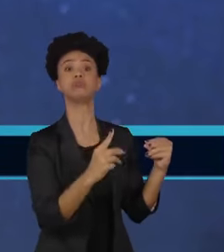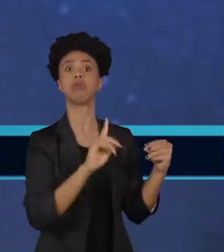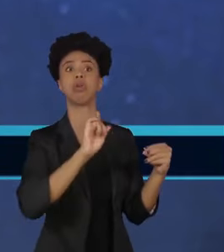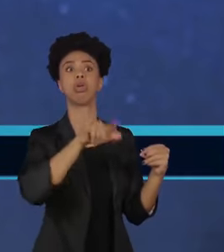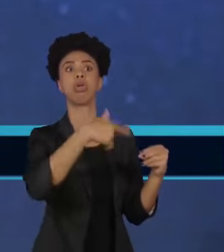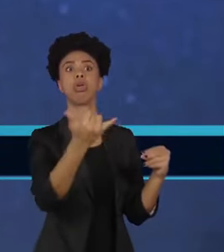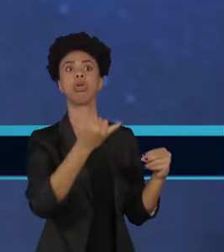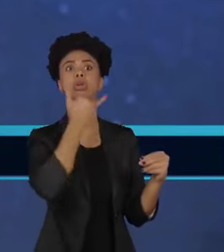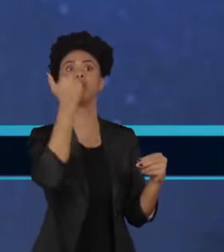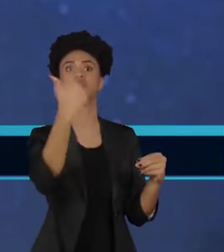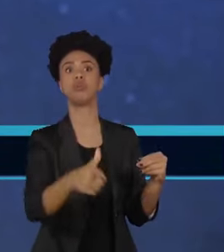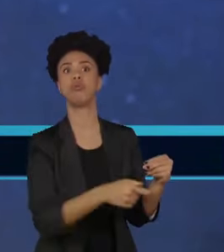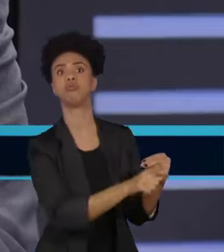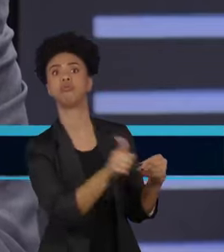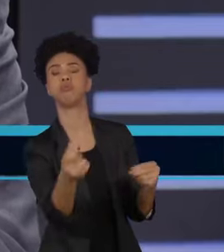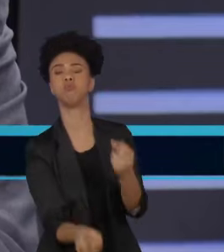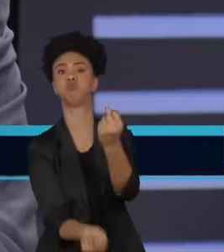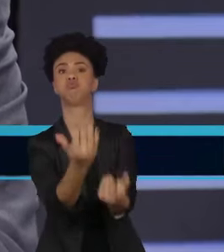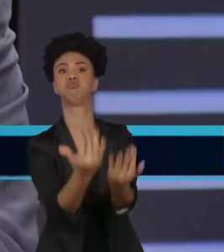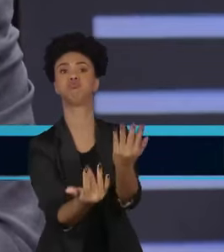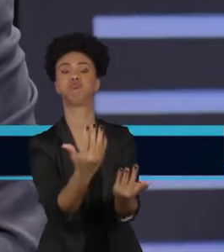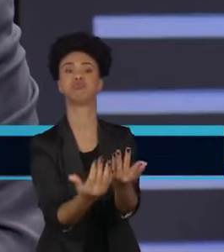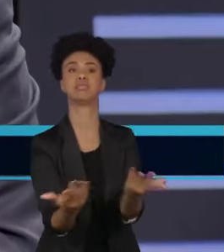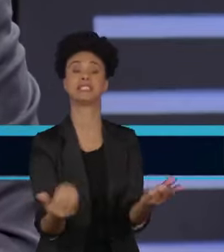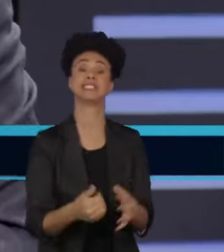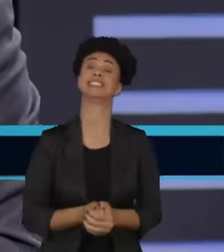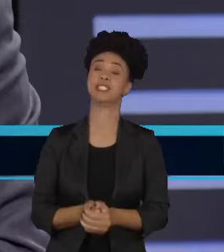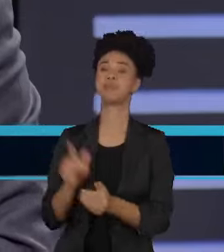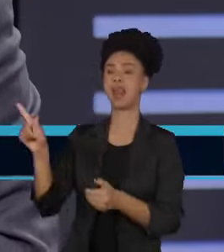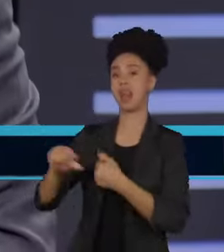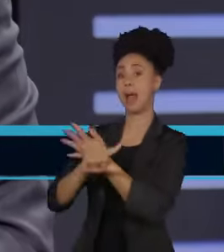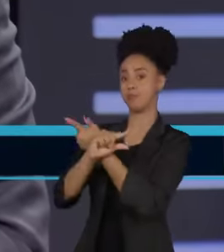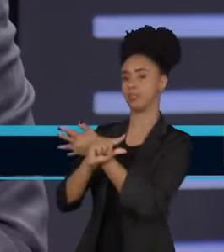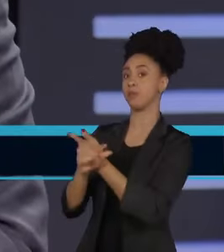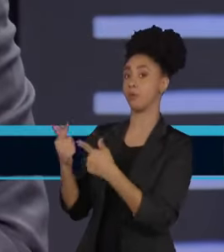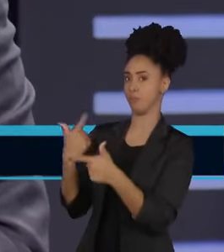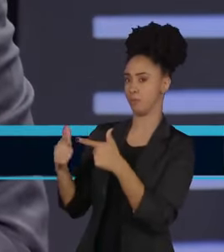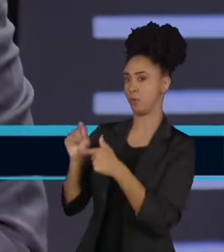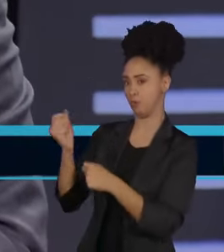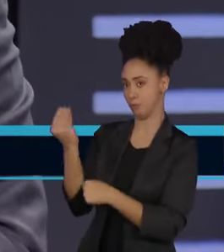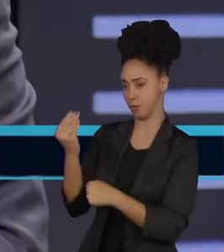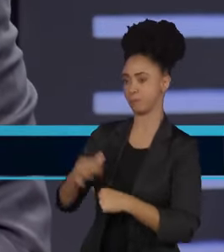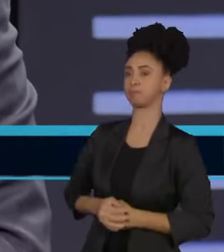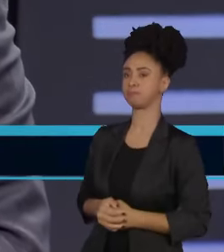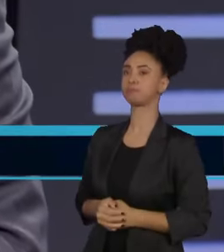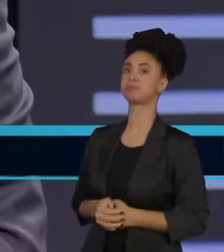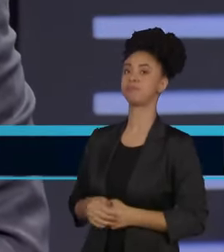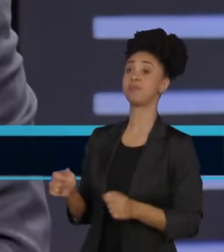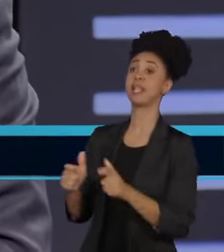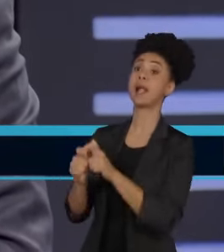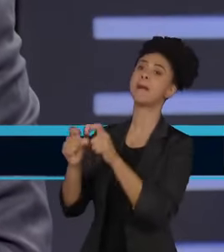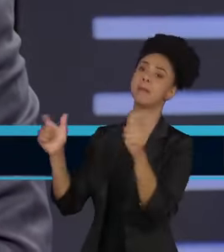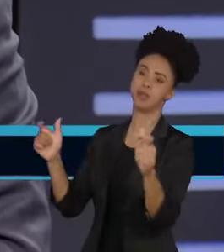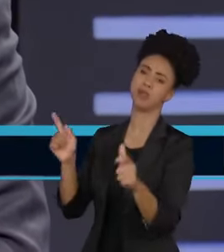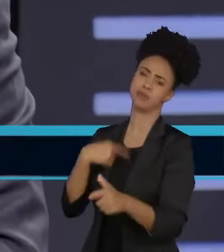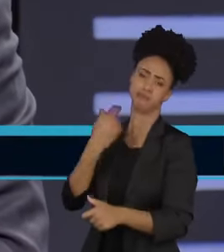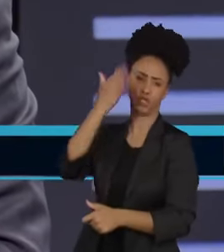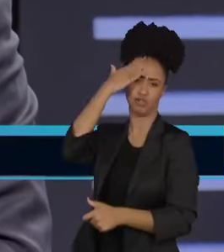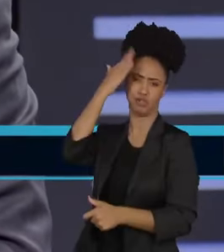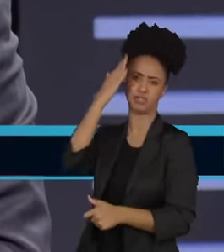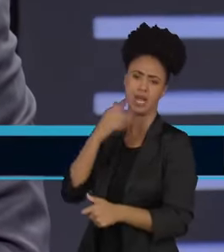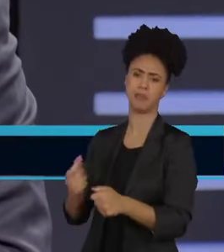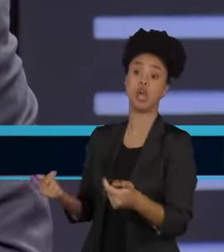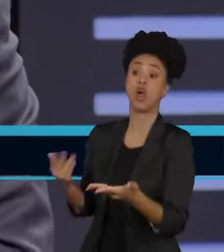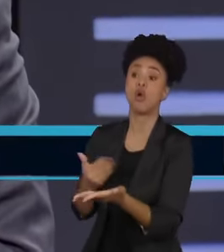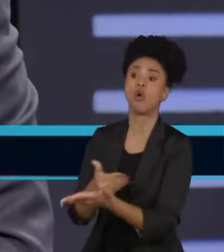ali logo em frente. O Pantanal tem um grande problema, para além do fato de que boa parte desses incêndios são criminosos, começam de